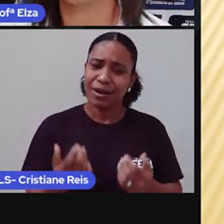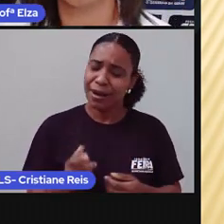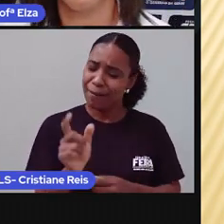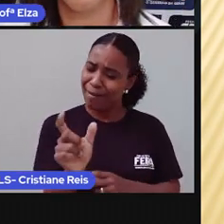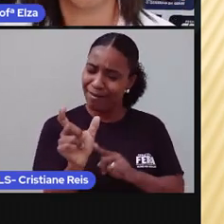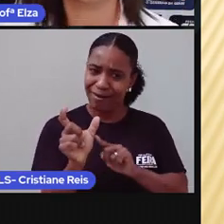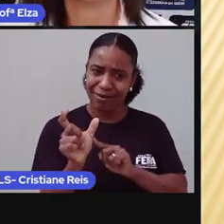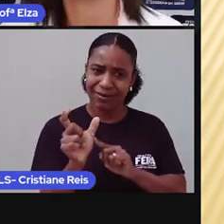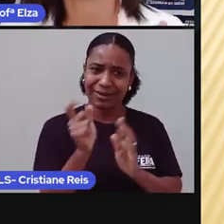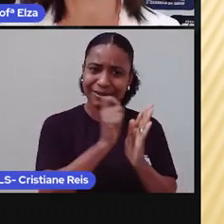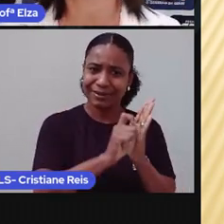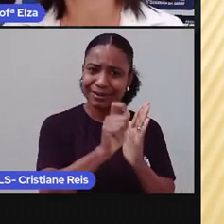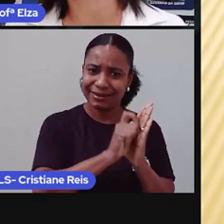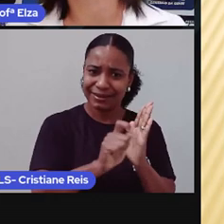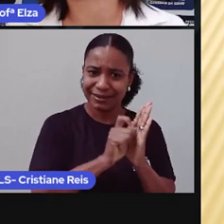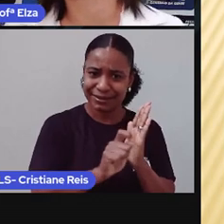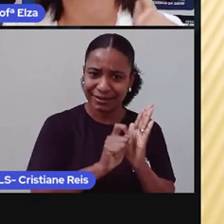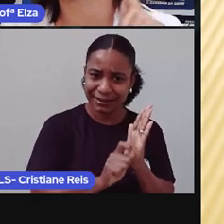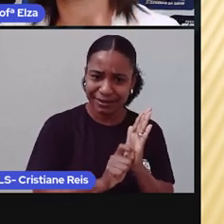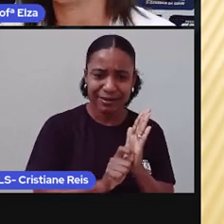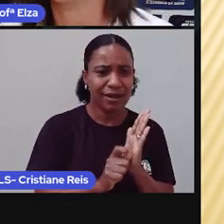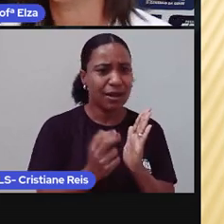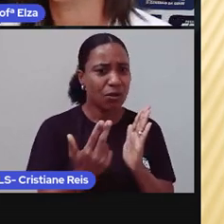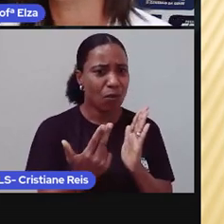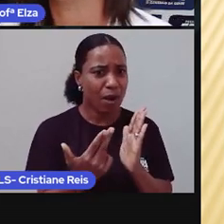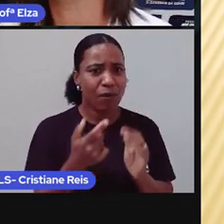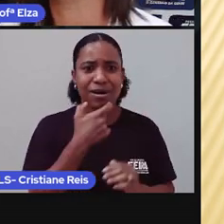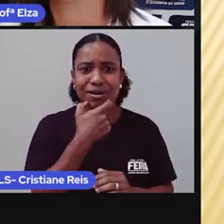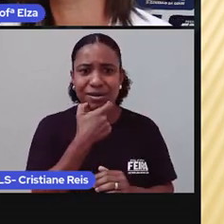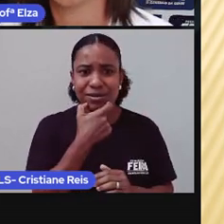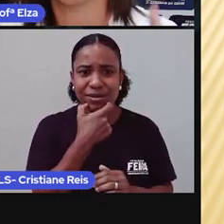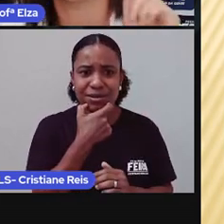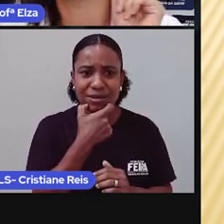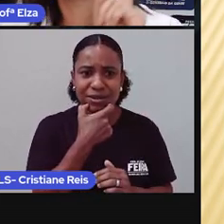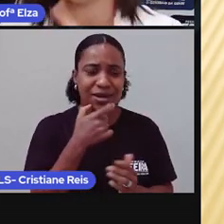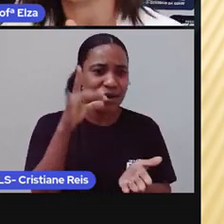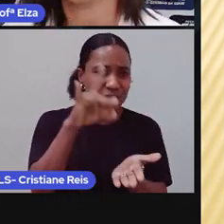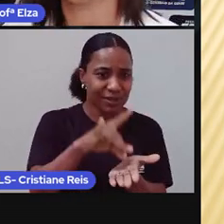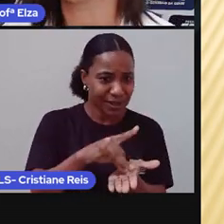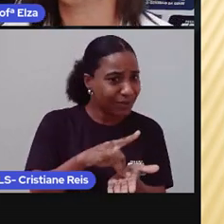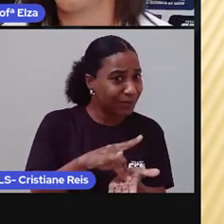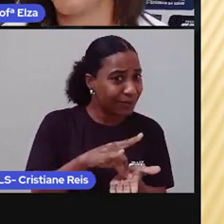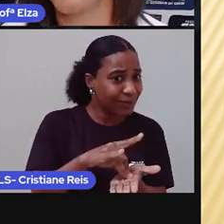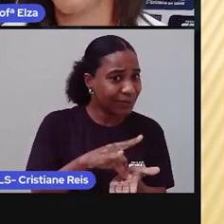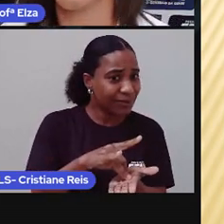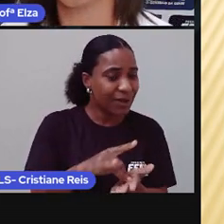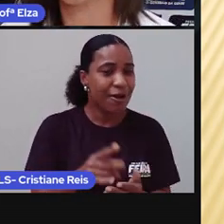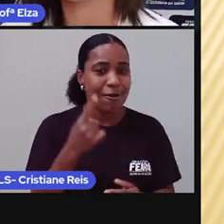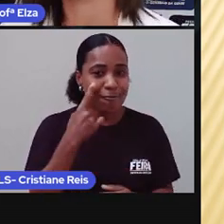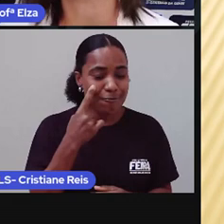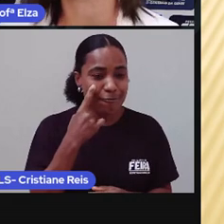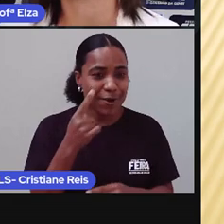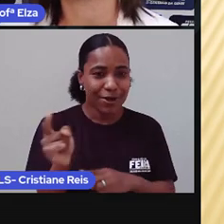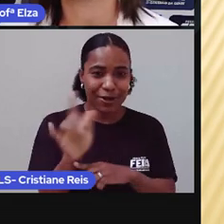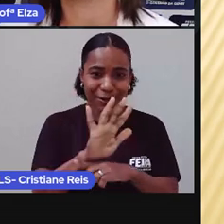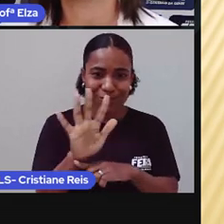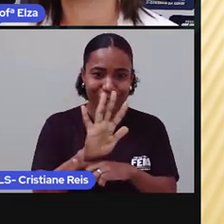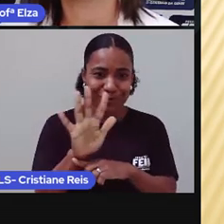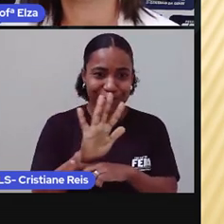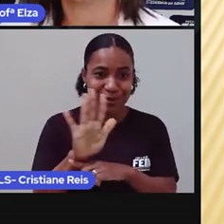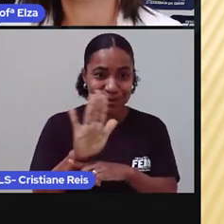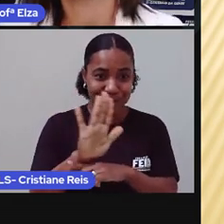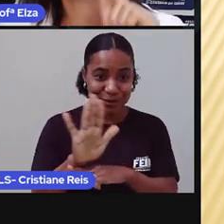modo como são utilizadas no país de origem? Foque agora no vídeo que nós vamos assistir